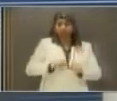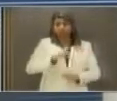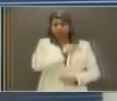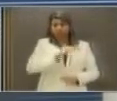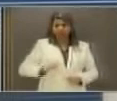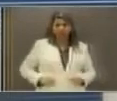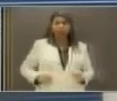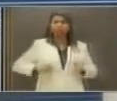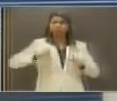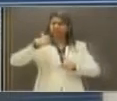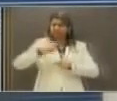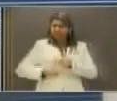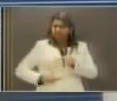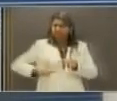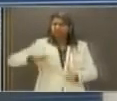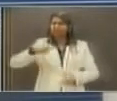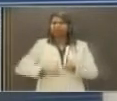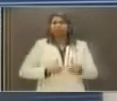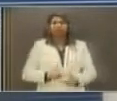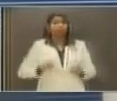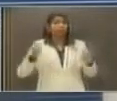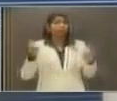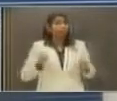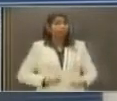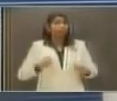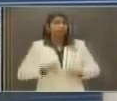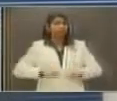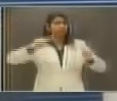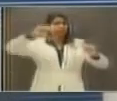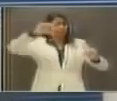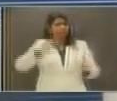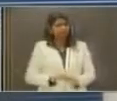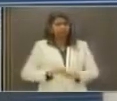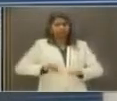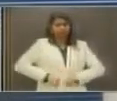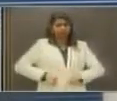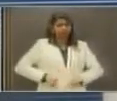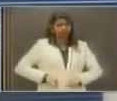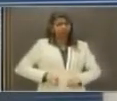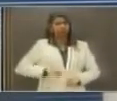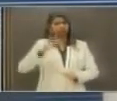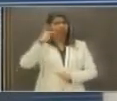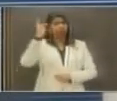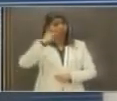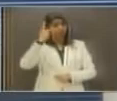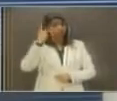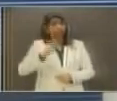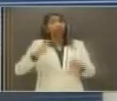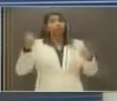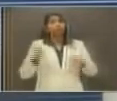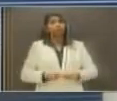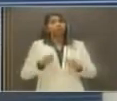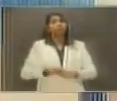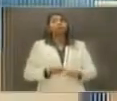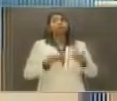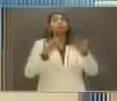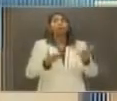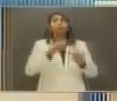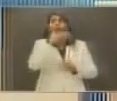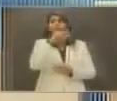para tentar amenizar os sofrimentos da Paraíba junto ao governo federal. A proposta dos candidatos.